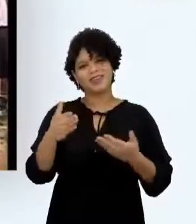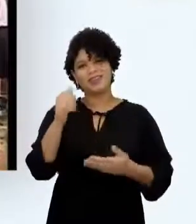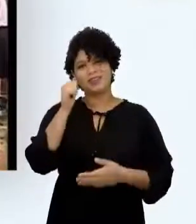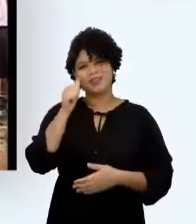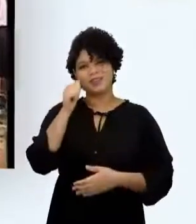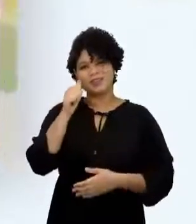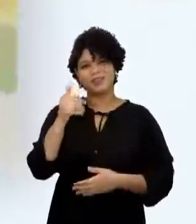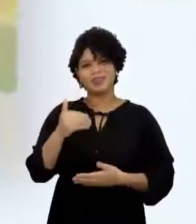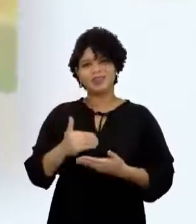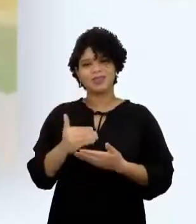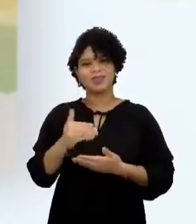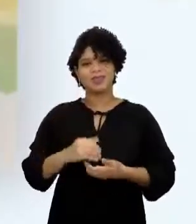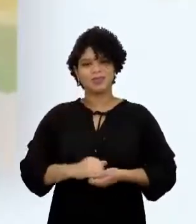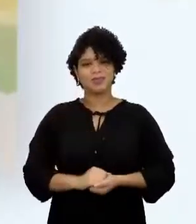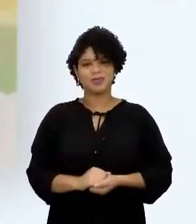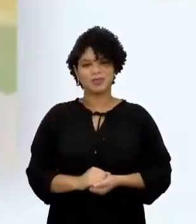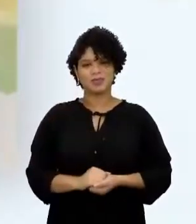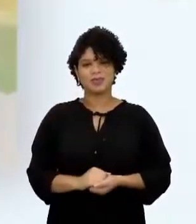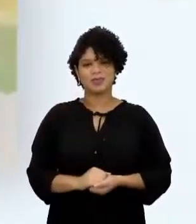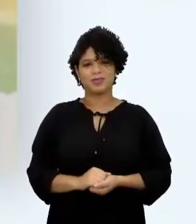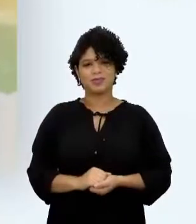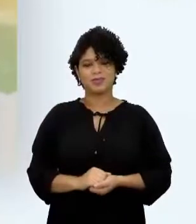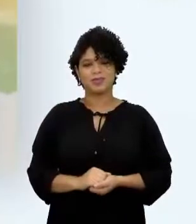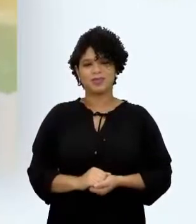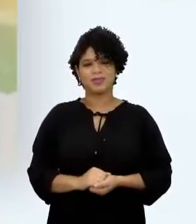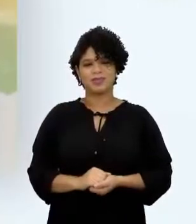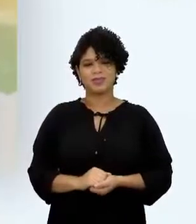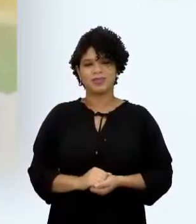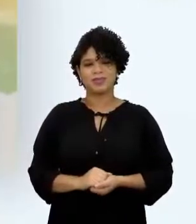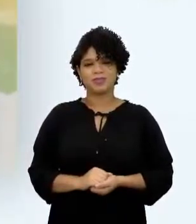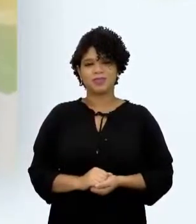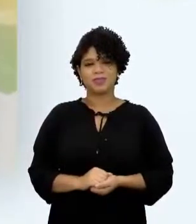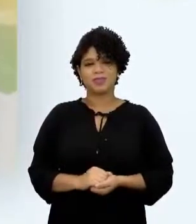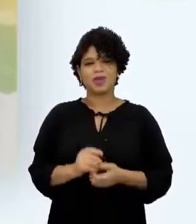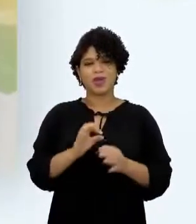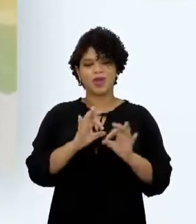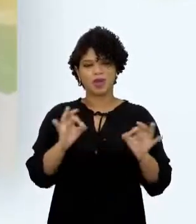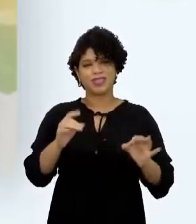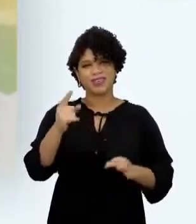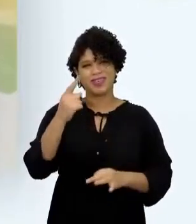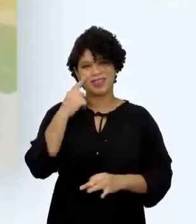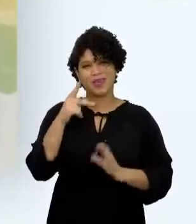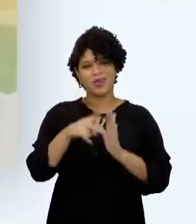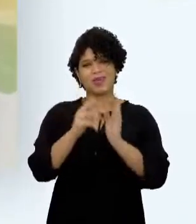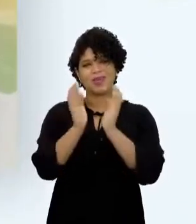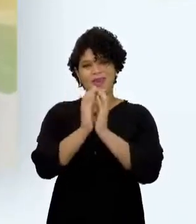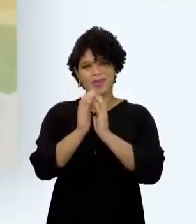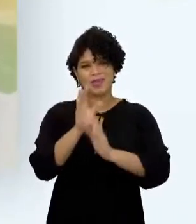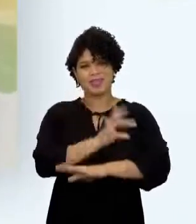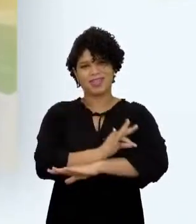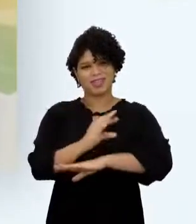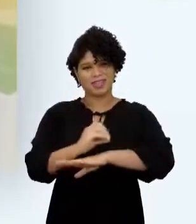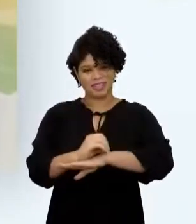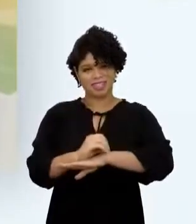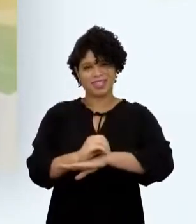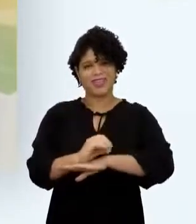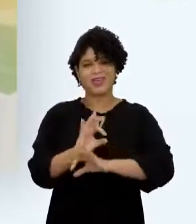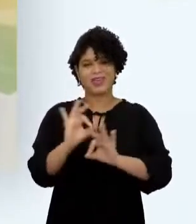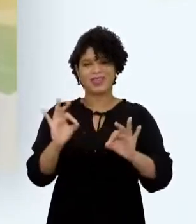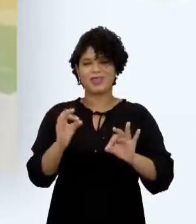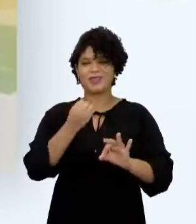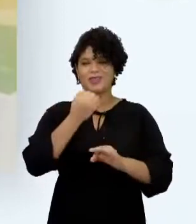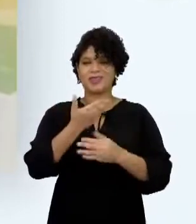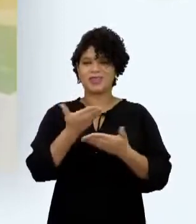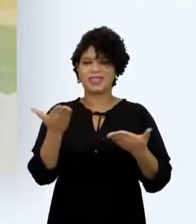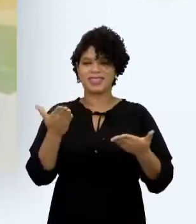com você, Aline Tá certo, o Sumai Avila é lá ao vivo, direto de Palmas Uma boa noite, um bom trabalho a todos que